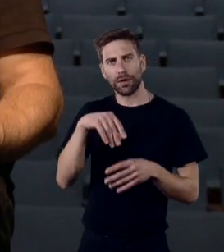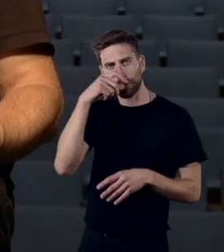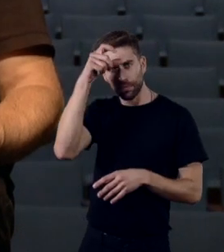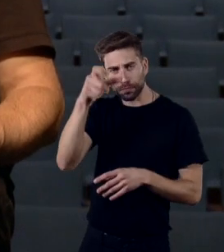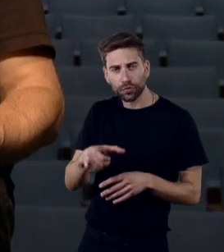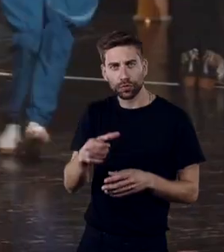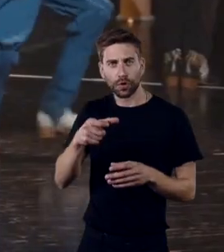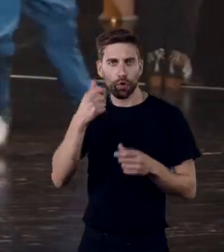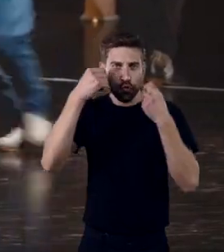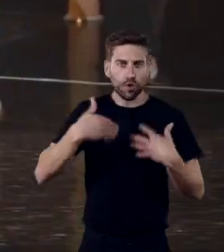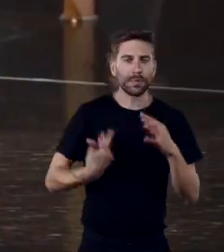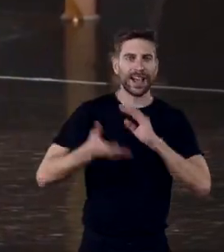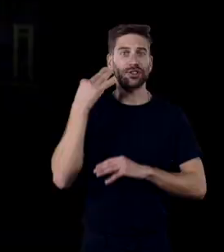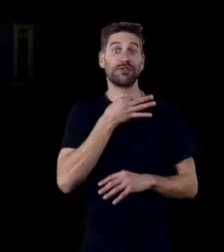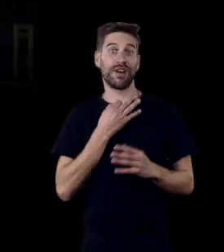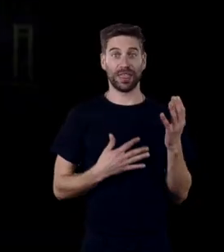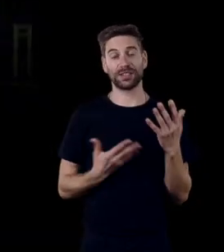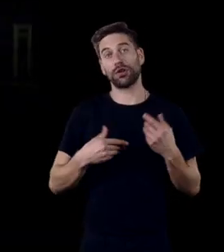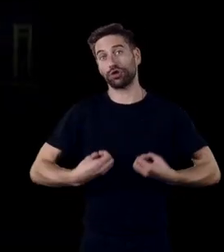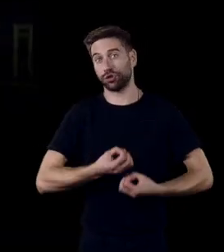dançava no fado, mas que agora está ausente.